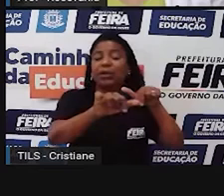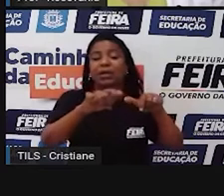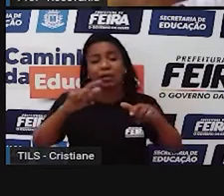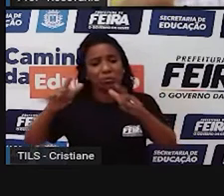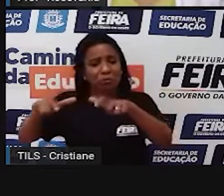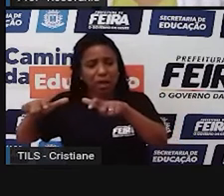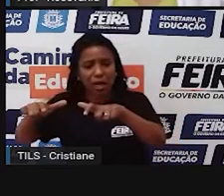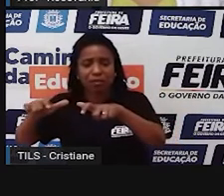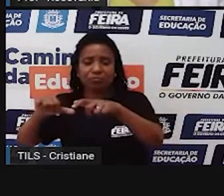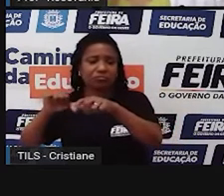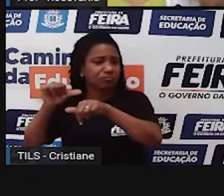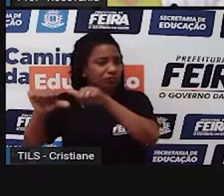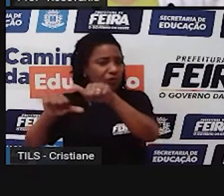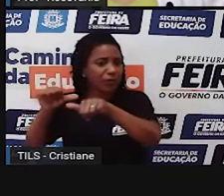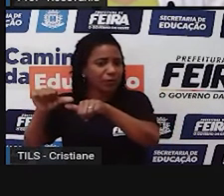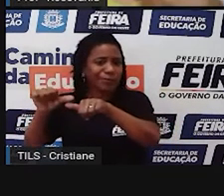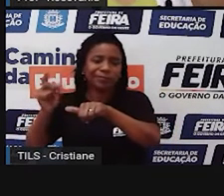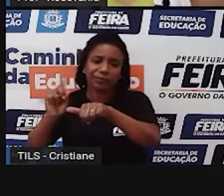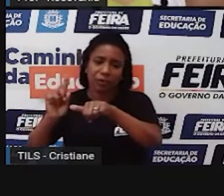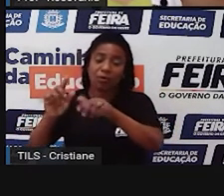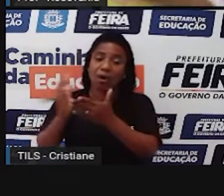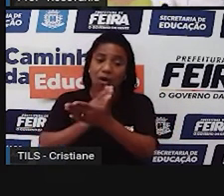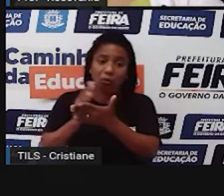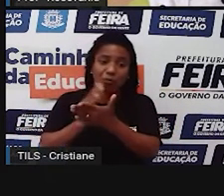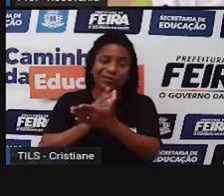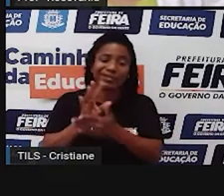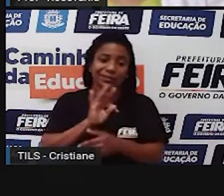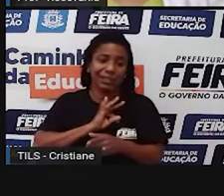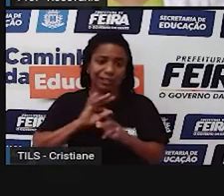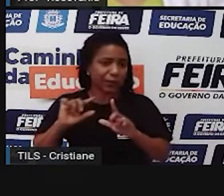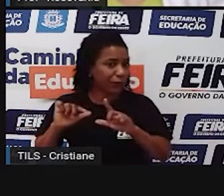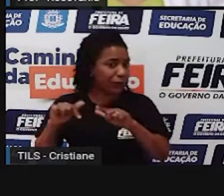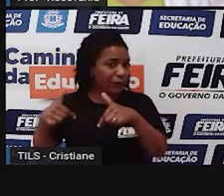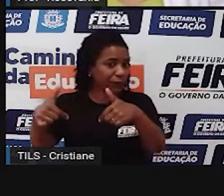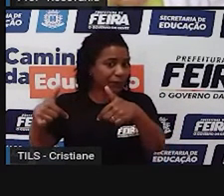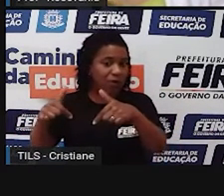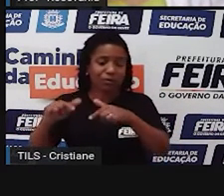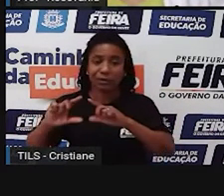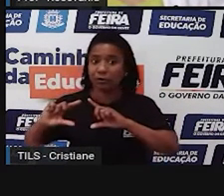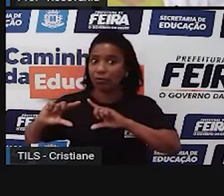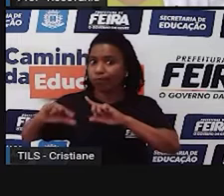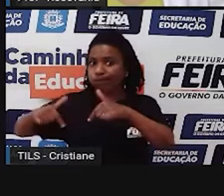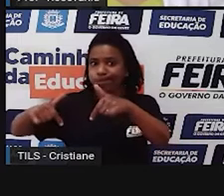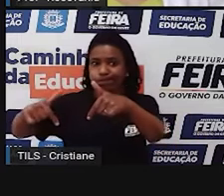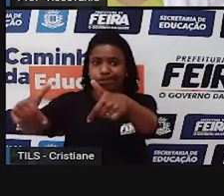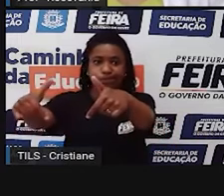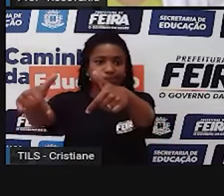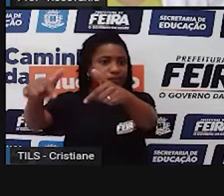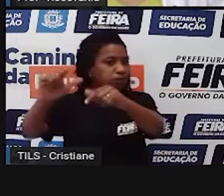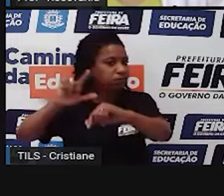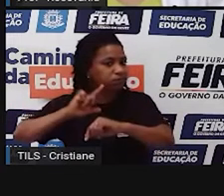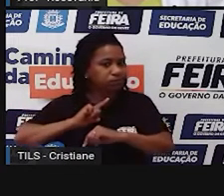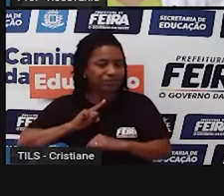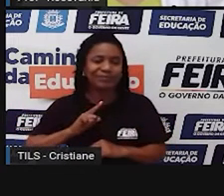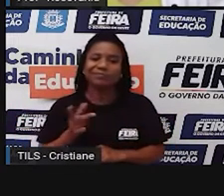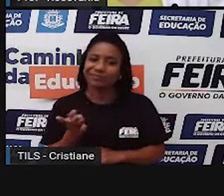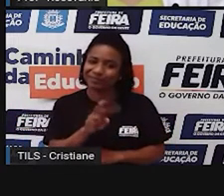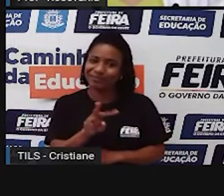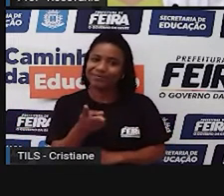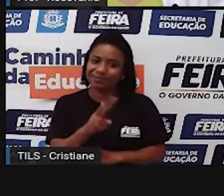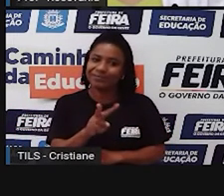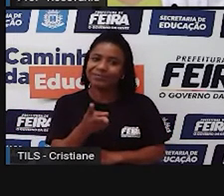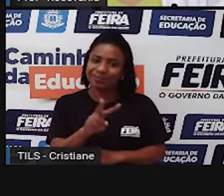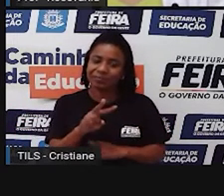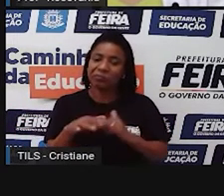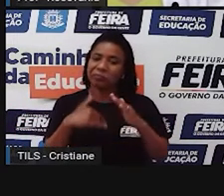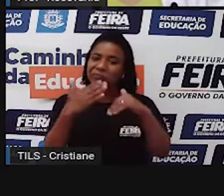técnicas não tão avançadas e técnicas altamente avançadas. A gente convive, né, com essas duas situações aí. E